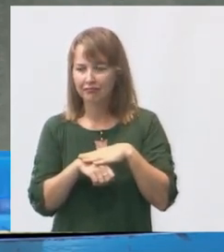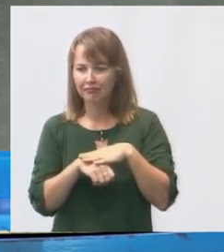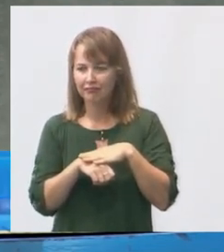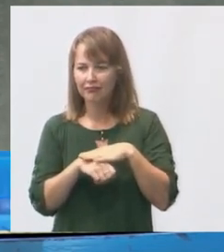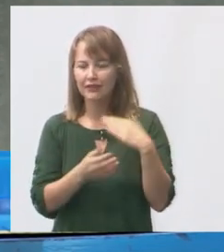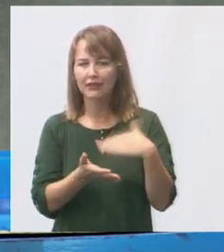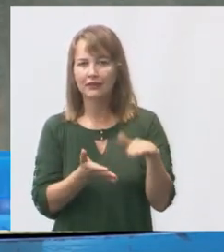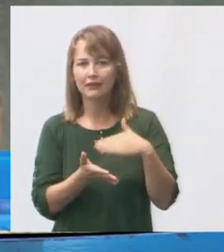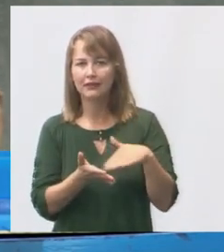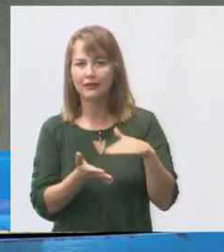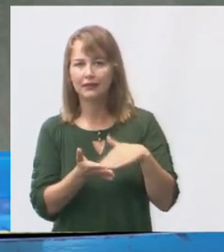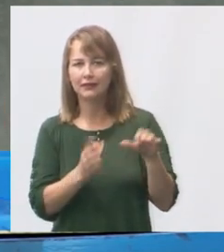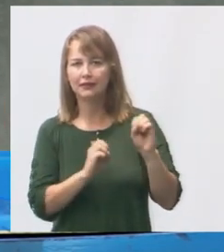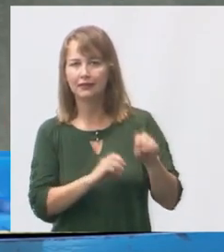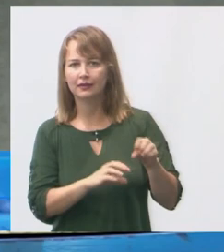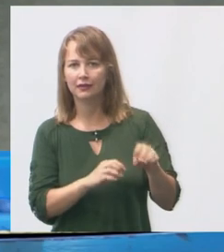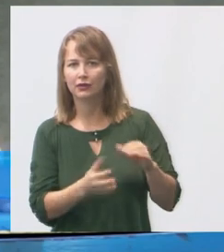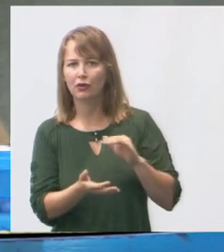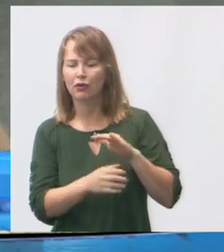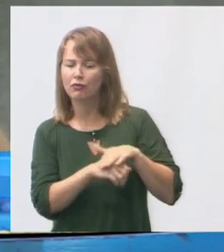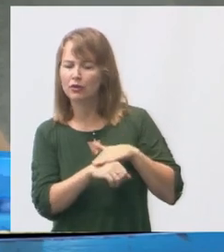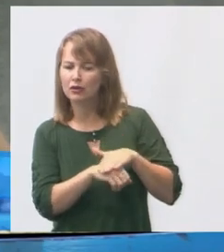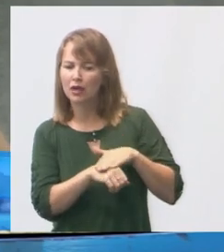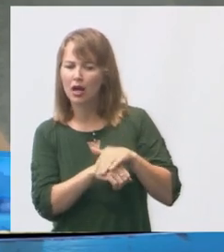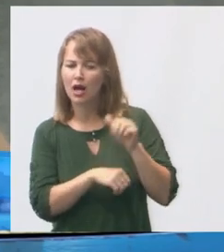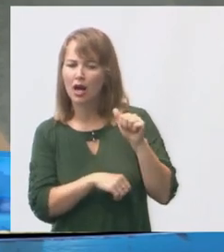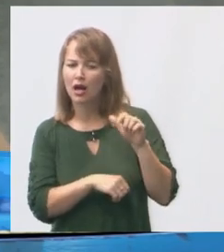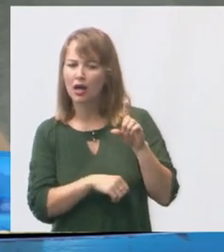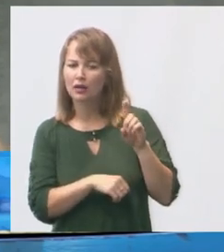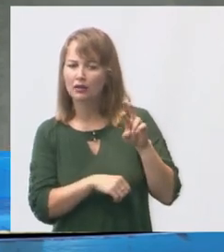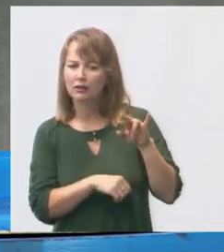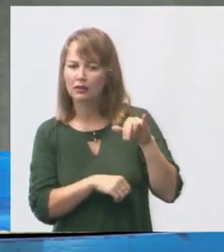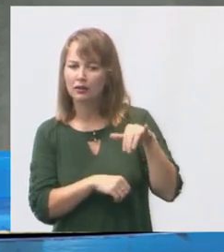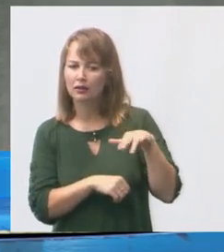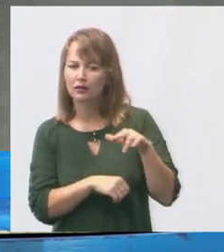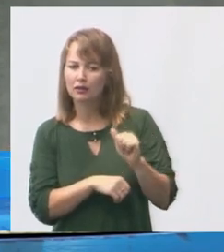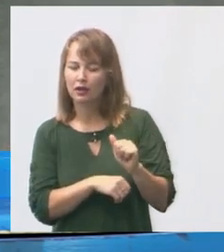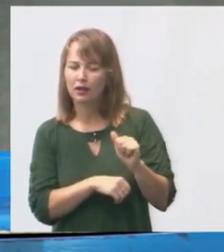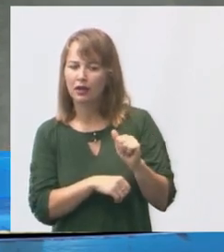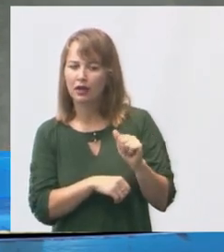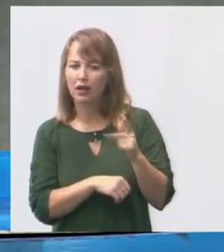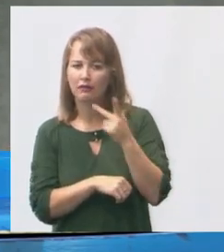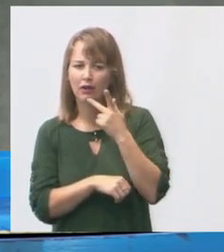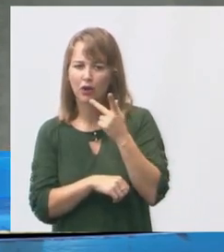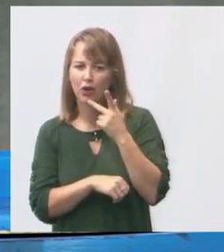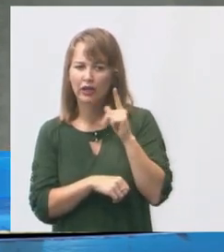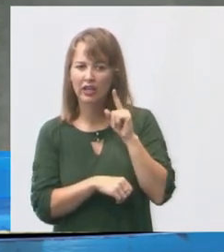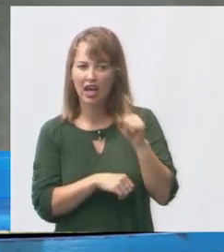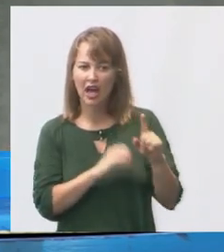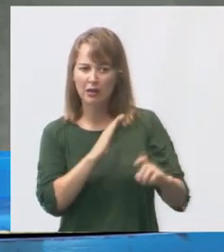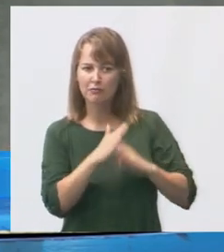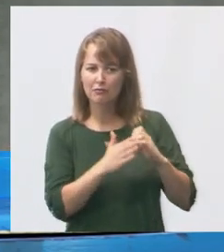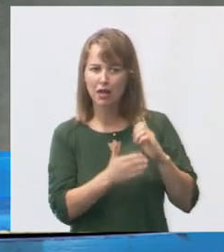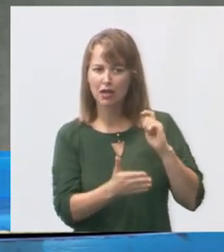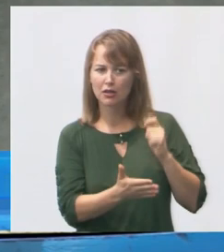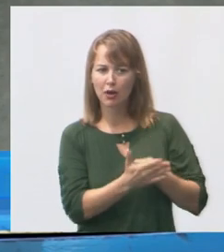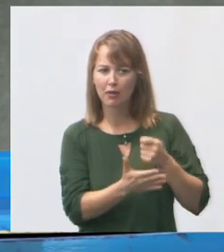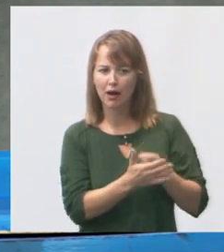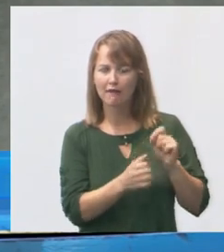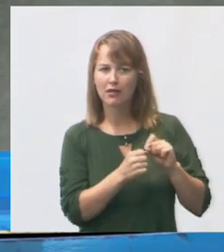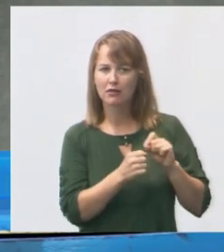secretária de educação, a Adriana Esperandil. Ela passou que isso é dever da empresa. Ela